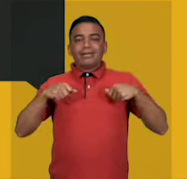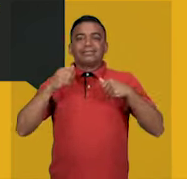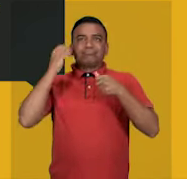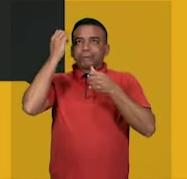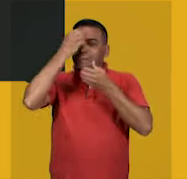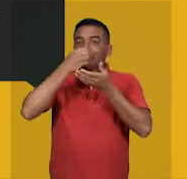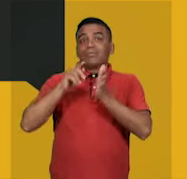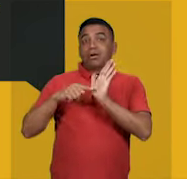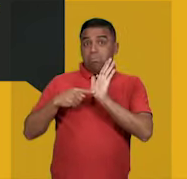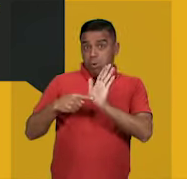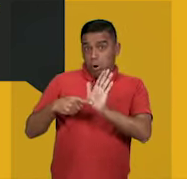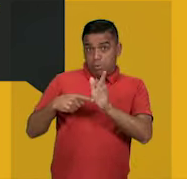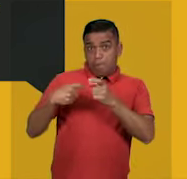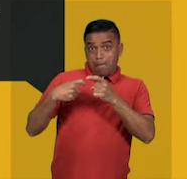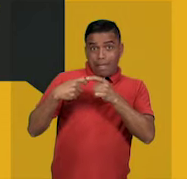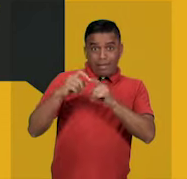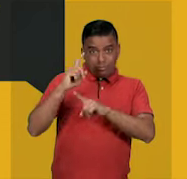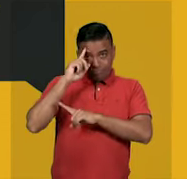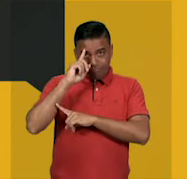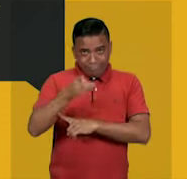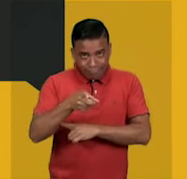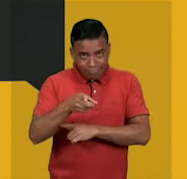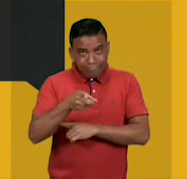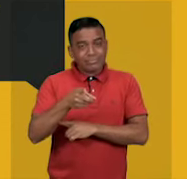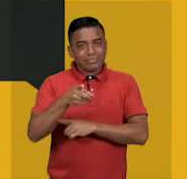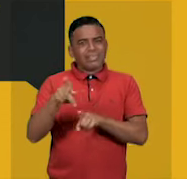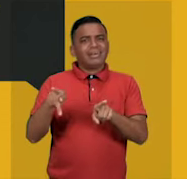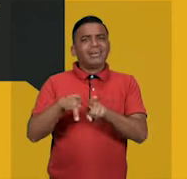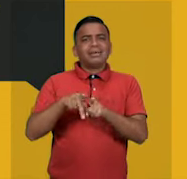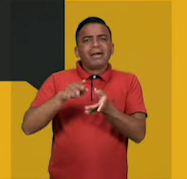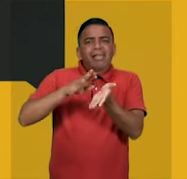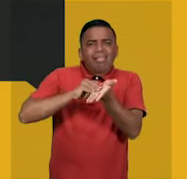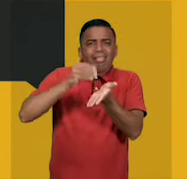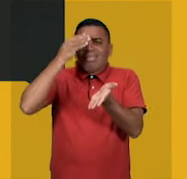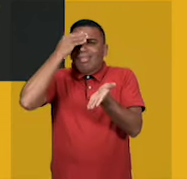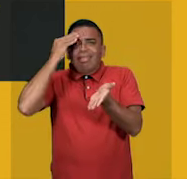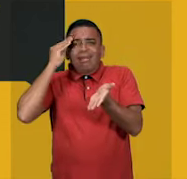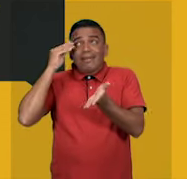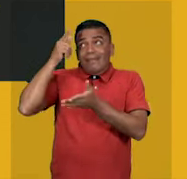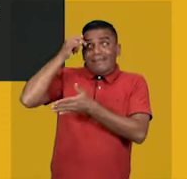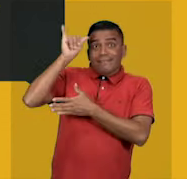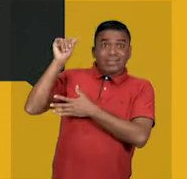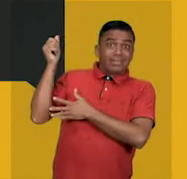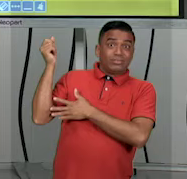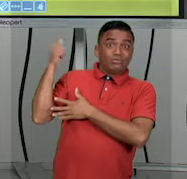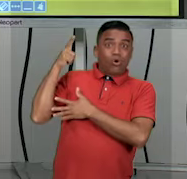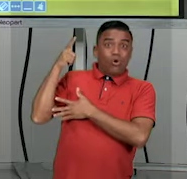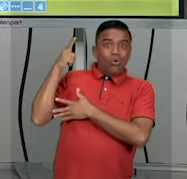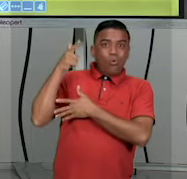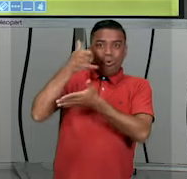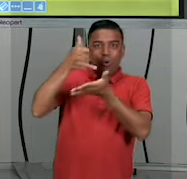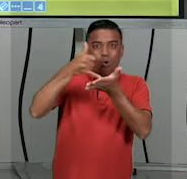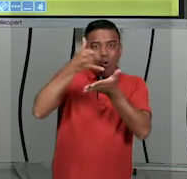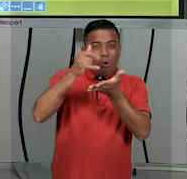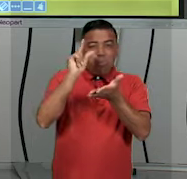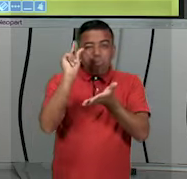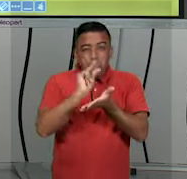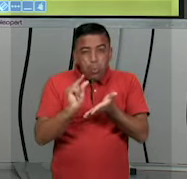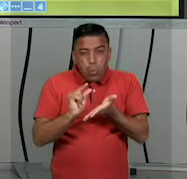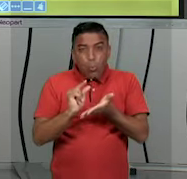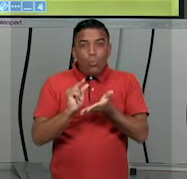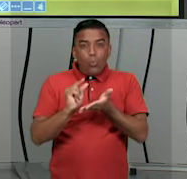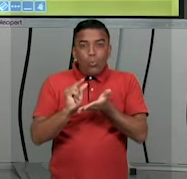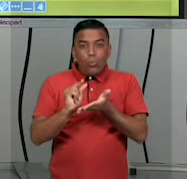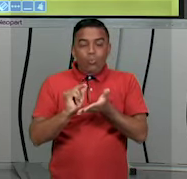dermatologista. Os hidratantes e filtros solares devem ser livres de óleo. Então, veja só, nós